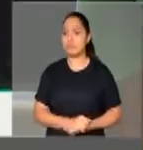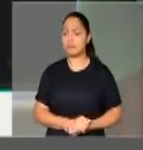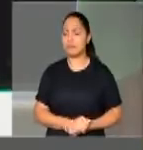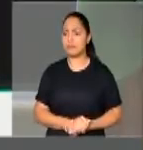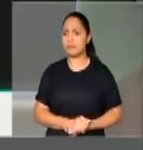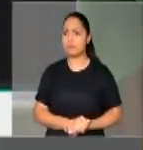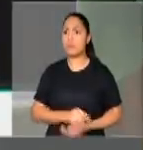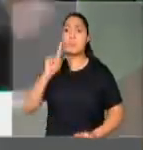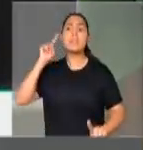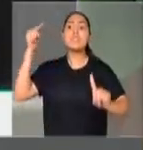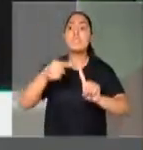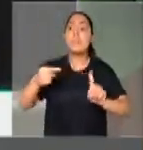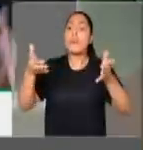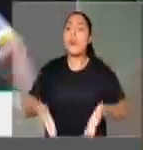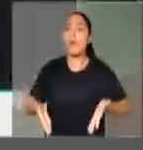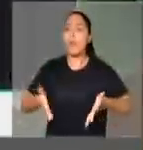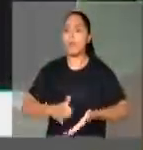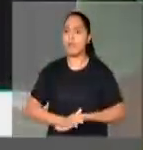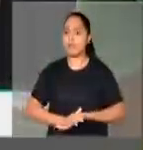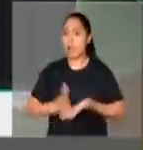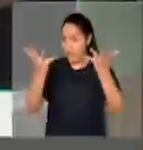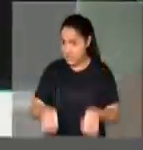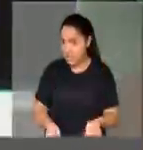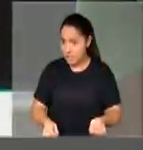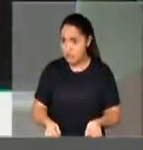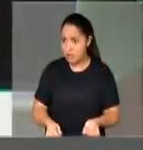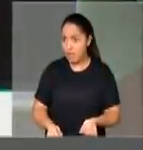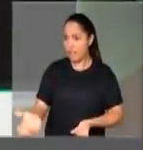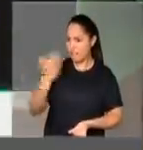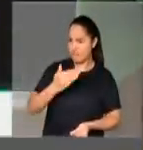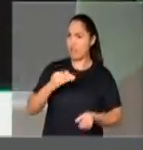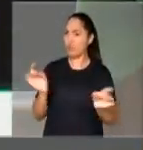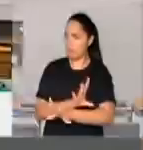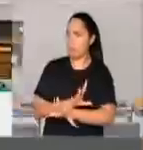cidade, desafio lançado, topa, vem que é isso que eu estou fervendo.